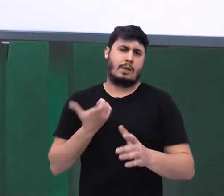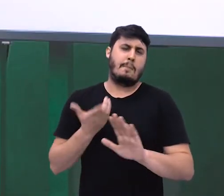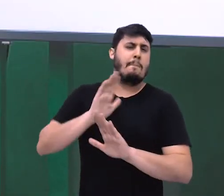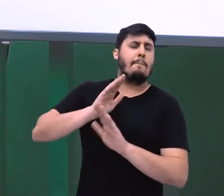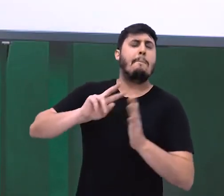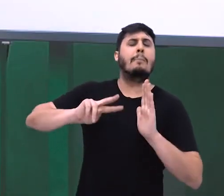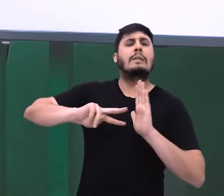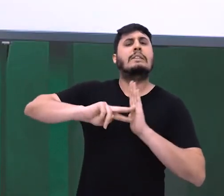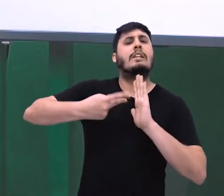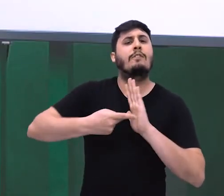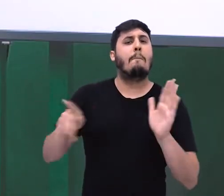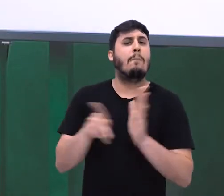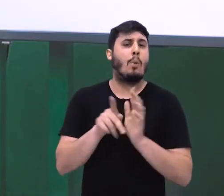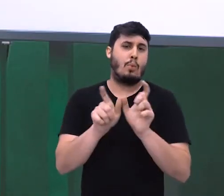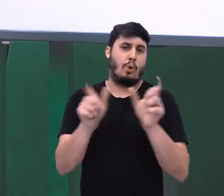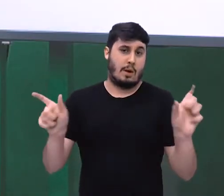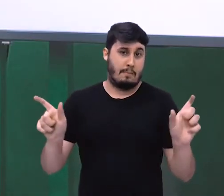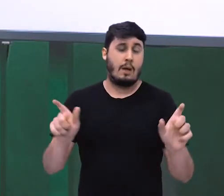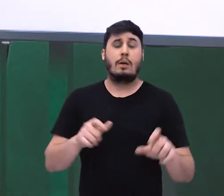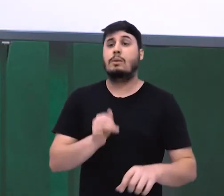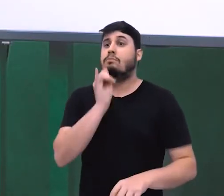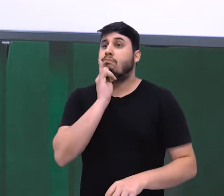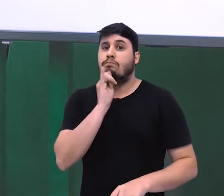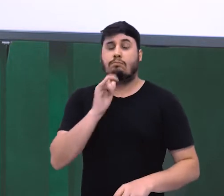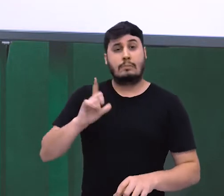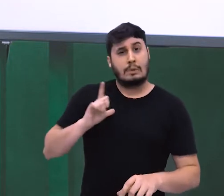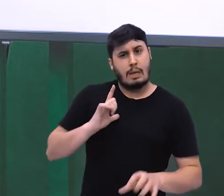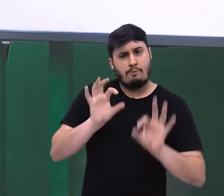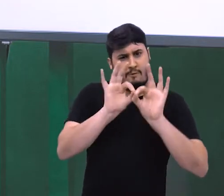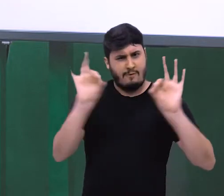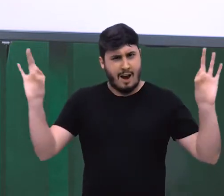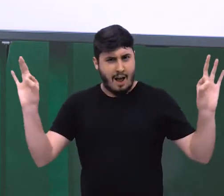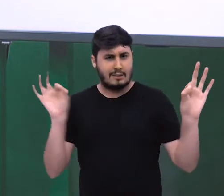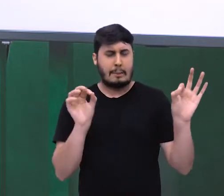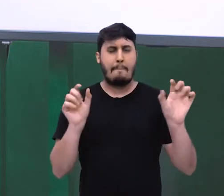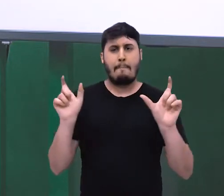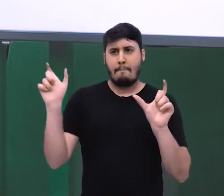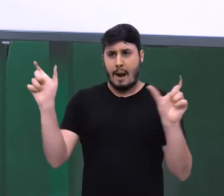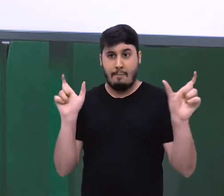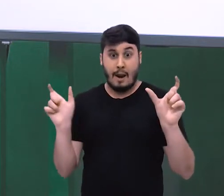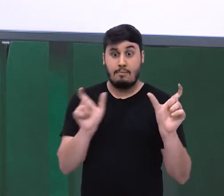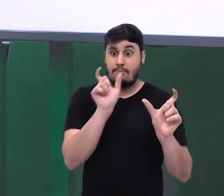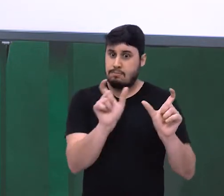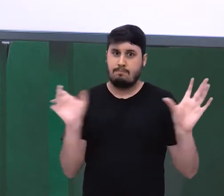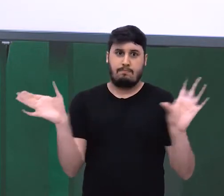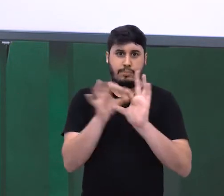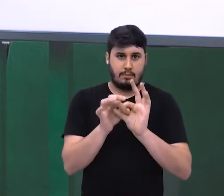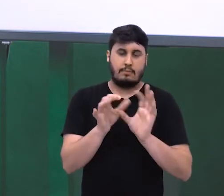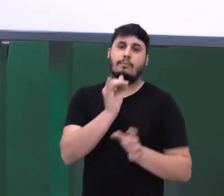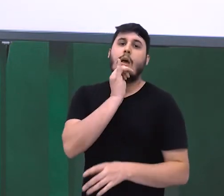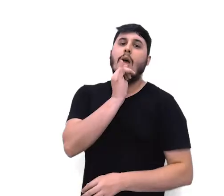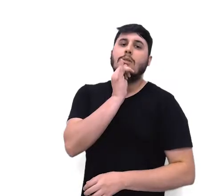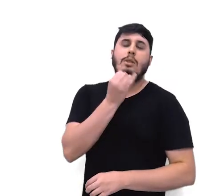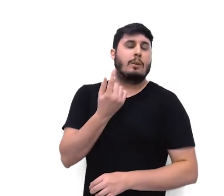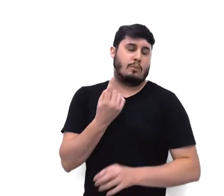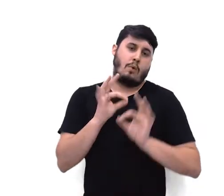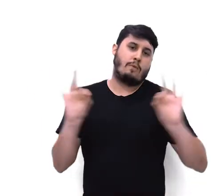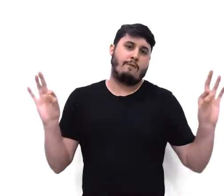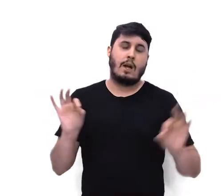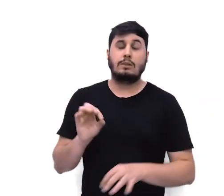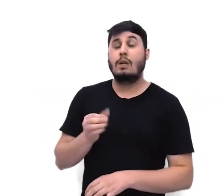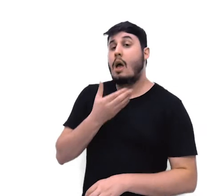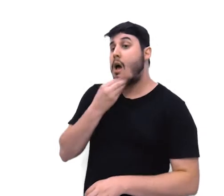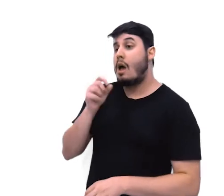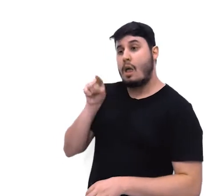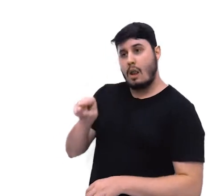elas ligam orações, mas elas também podem ligar termos de mesma função sintática. Se eu tenho, por exemplo, esse exemplo. Ele abriu a